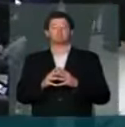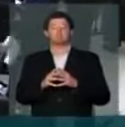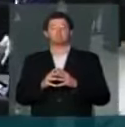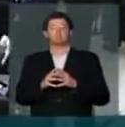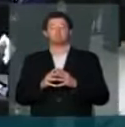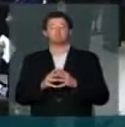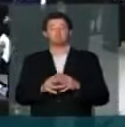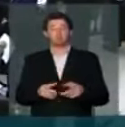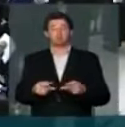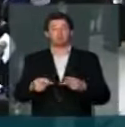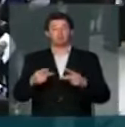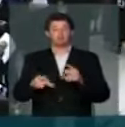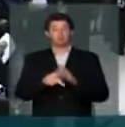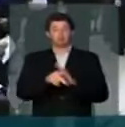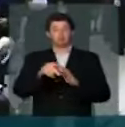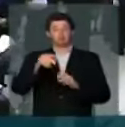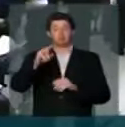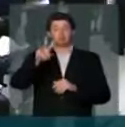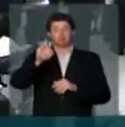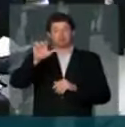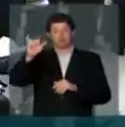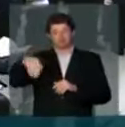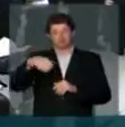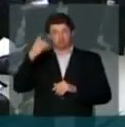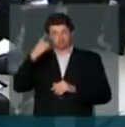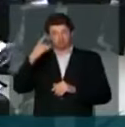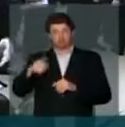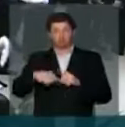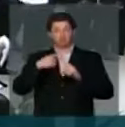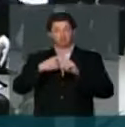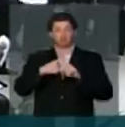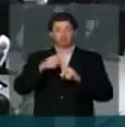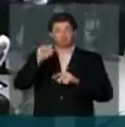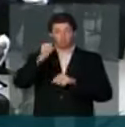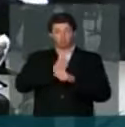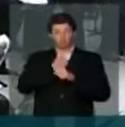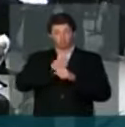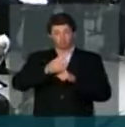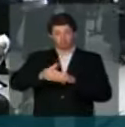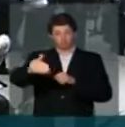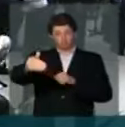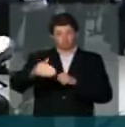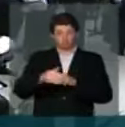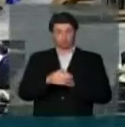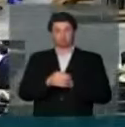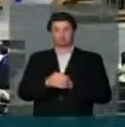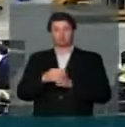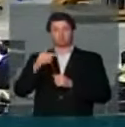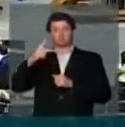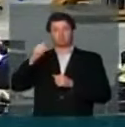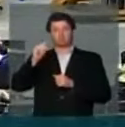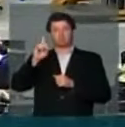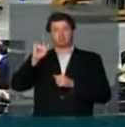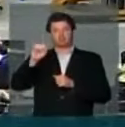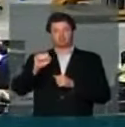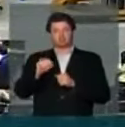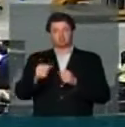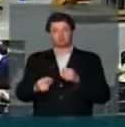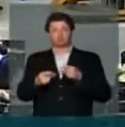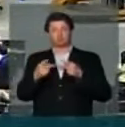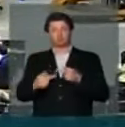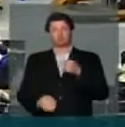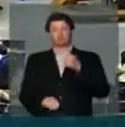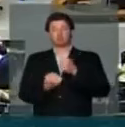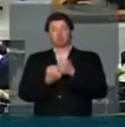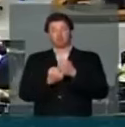O projeto do deputado William Wu, que prorroga por mais oito anos o PADIS, que é o Programa de Apoio e